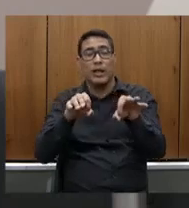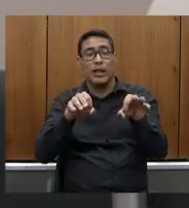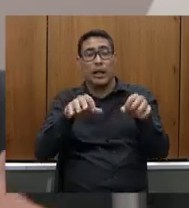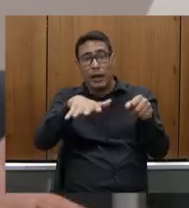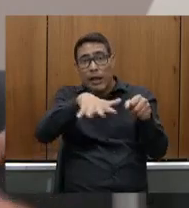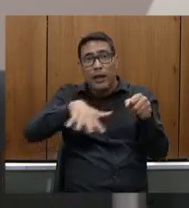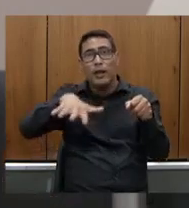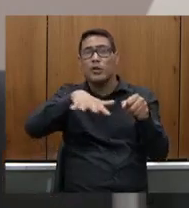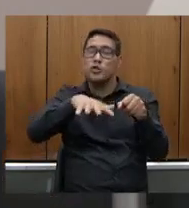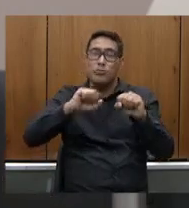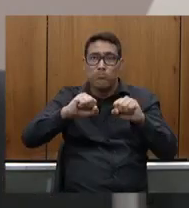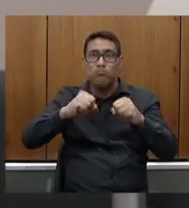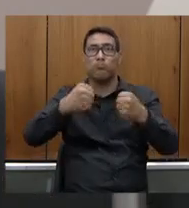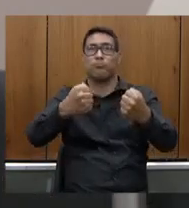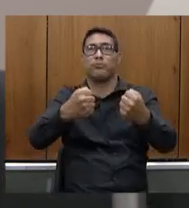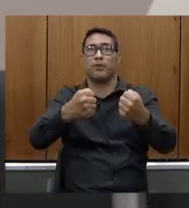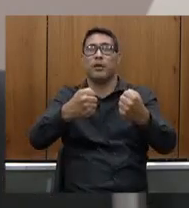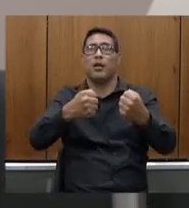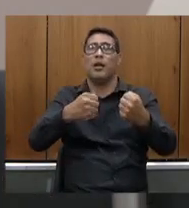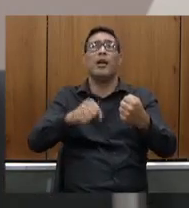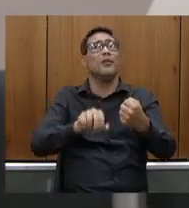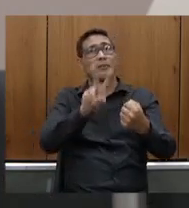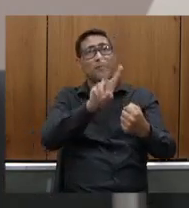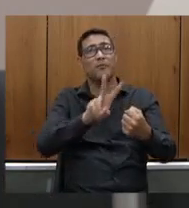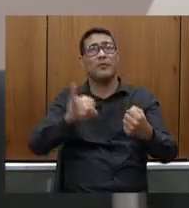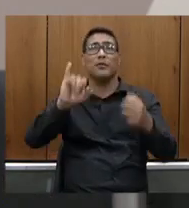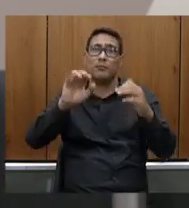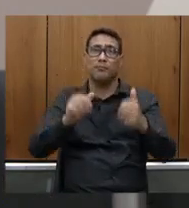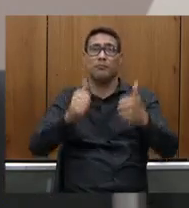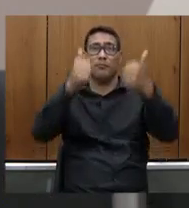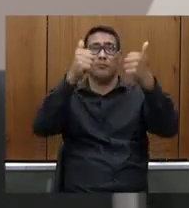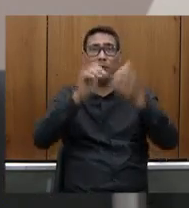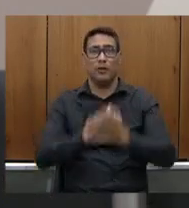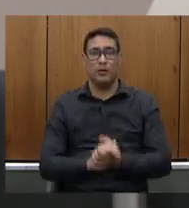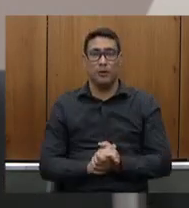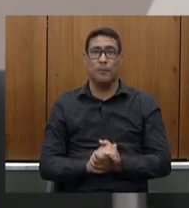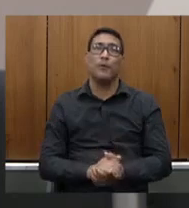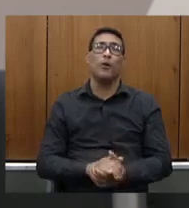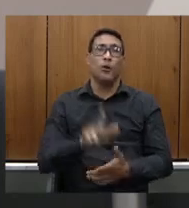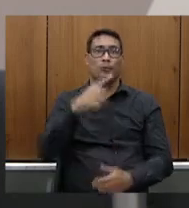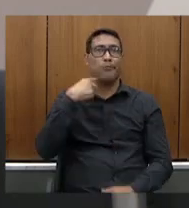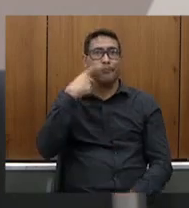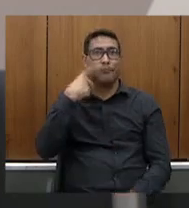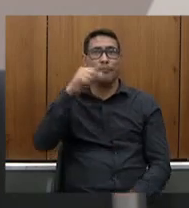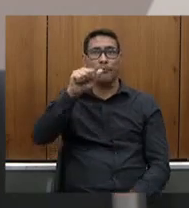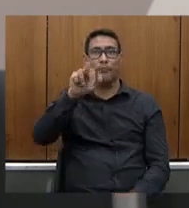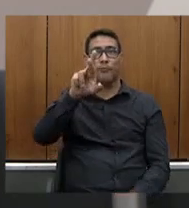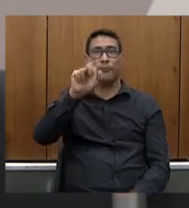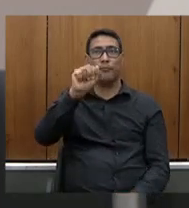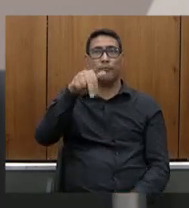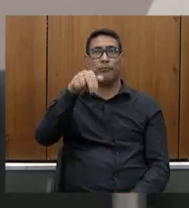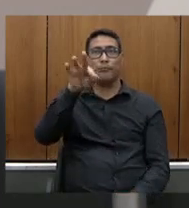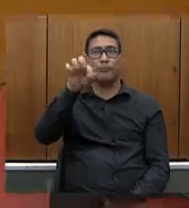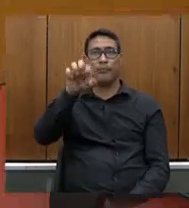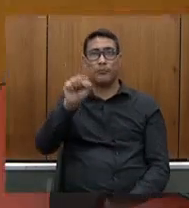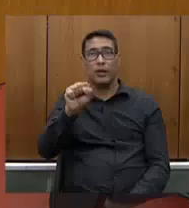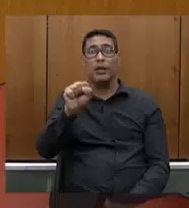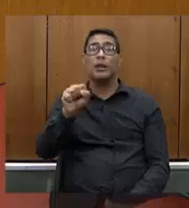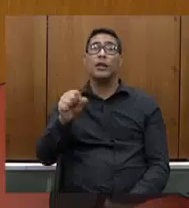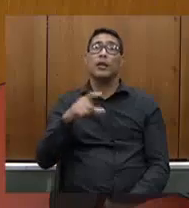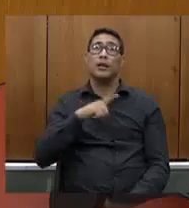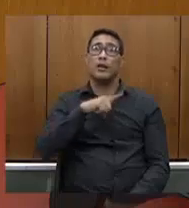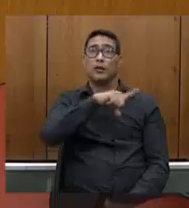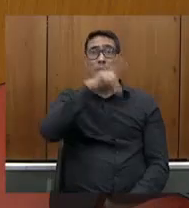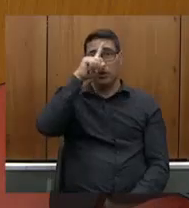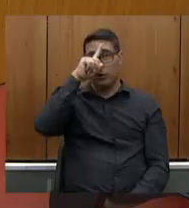o período de viagem vai ser muito menor o deputado Arantes aqui diz que vai ter hospital de queimados em São Sebastião que